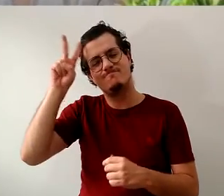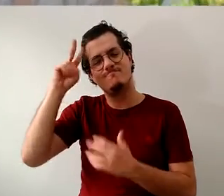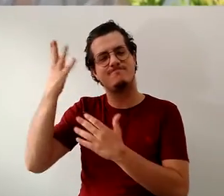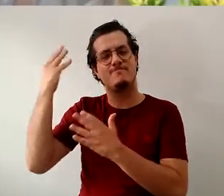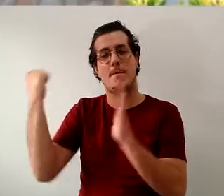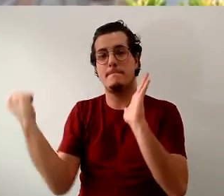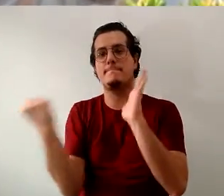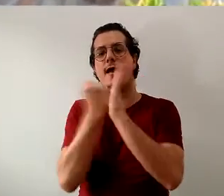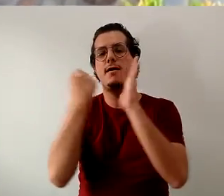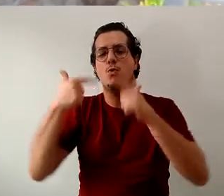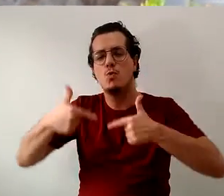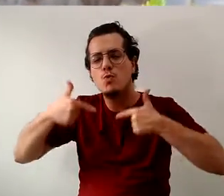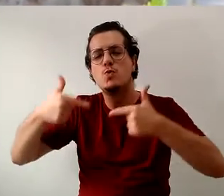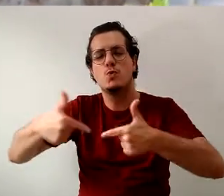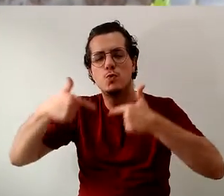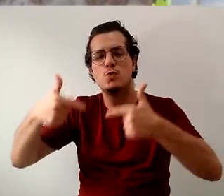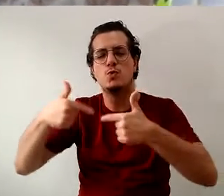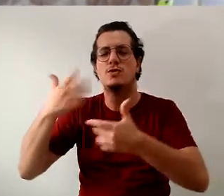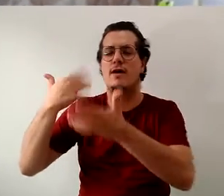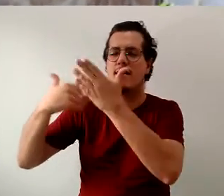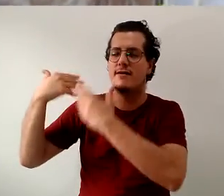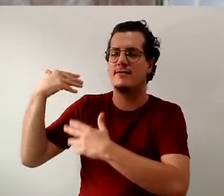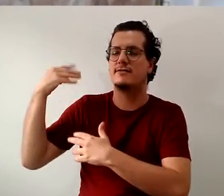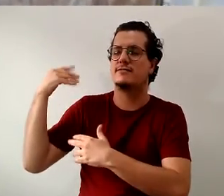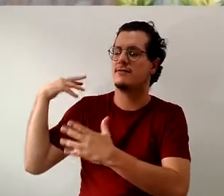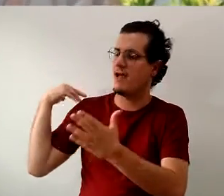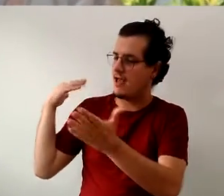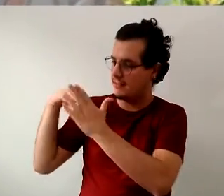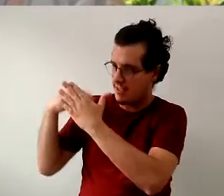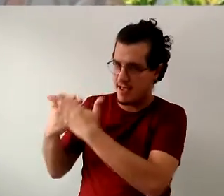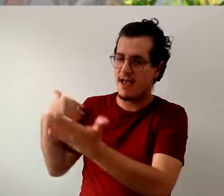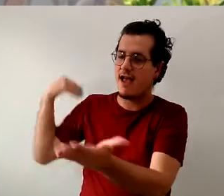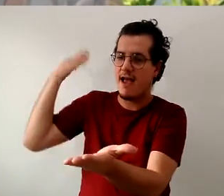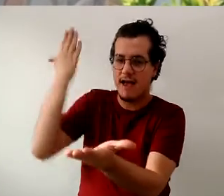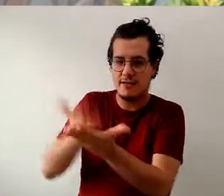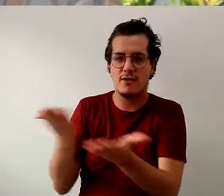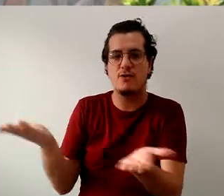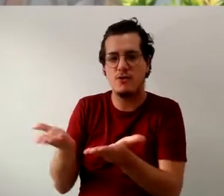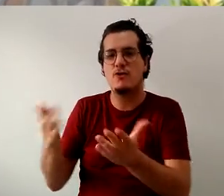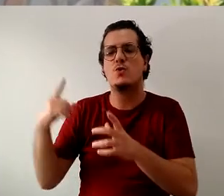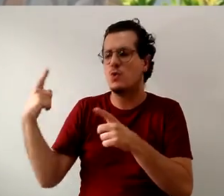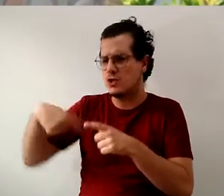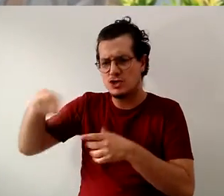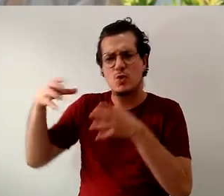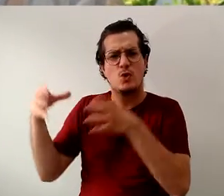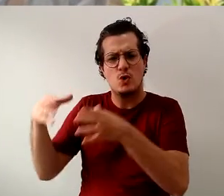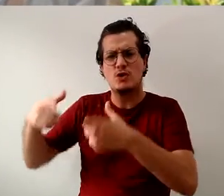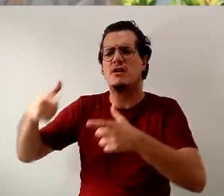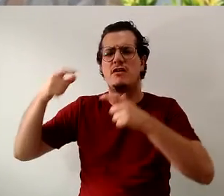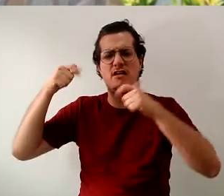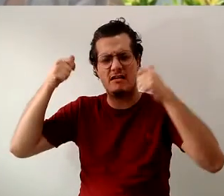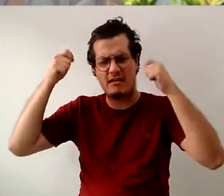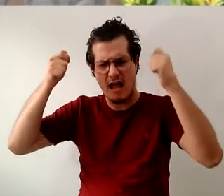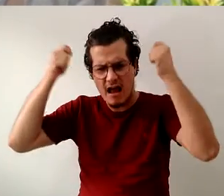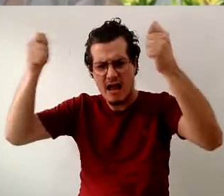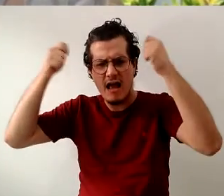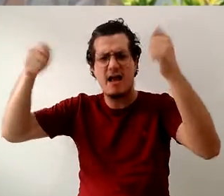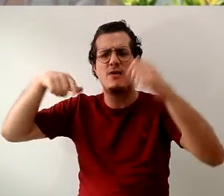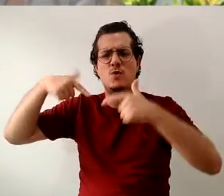por lutas, desde a criação até os dias atuais. Fomos às ruas para brigar